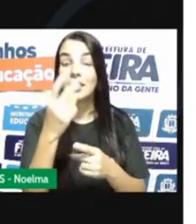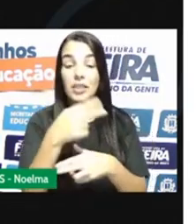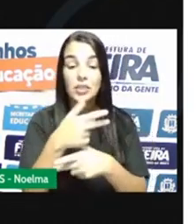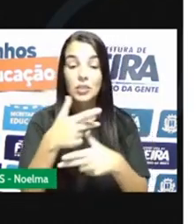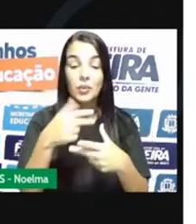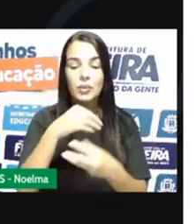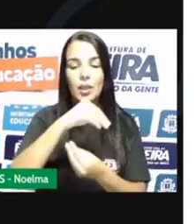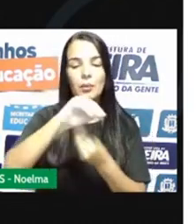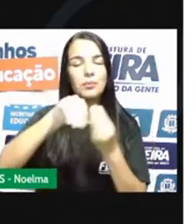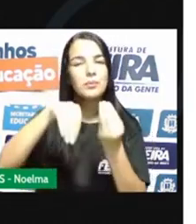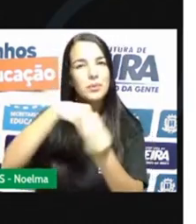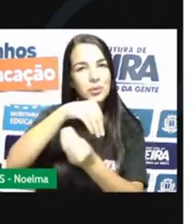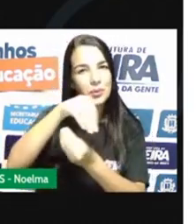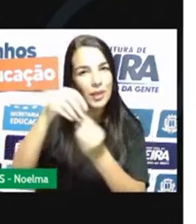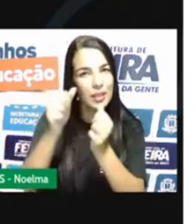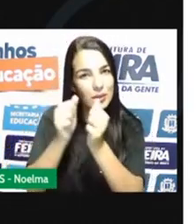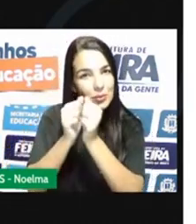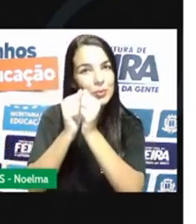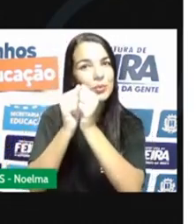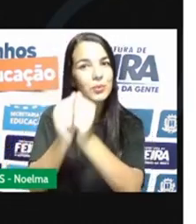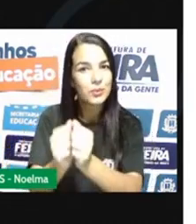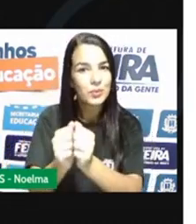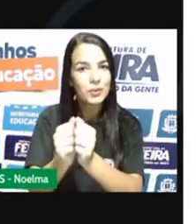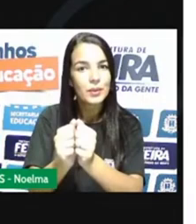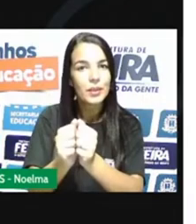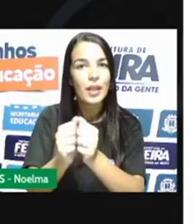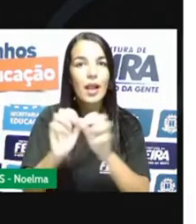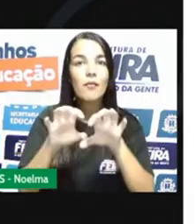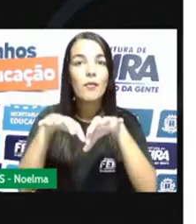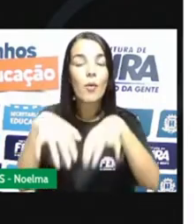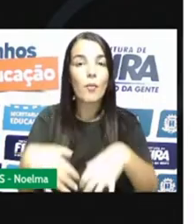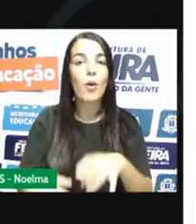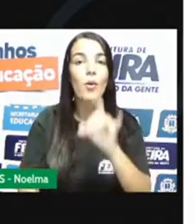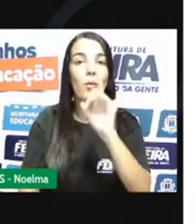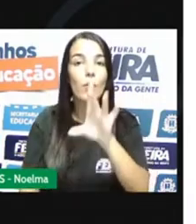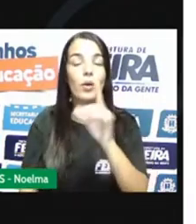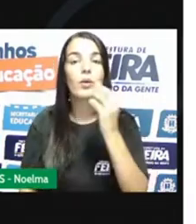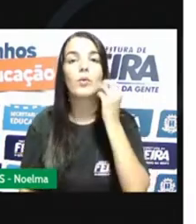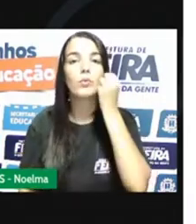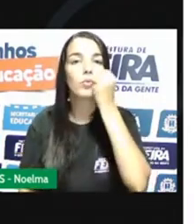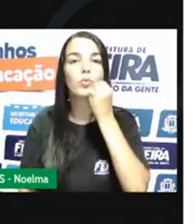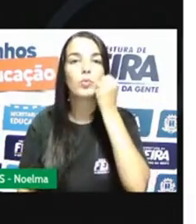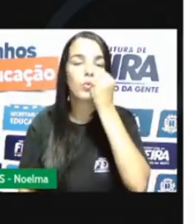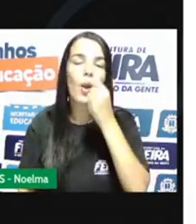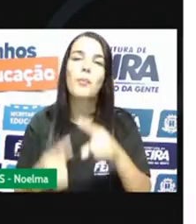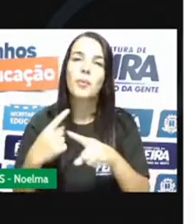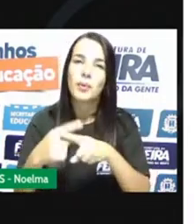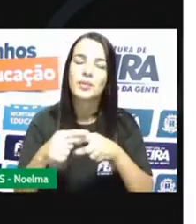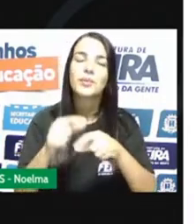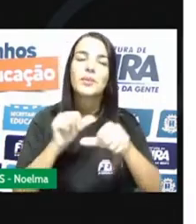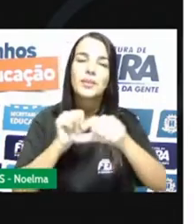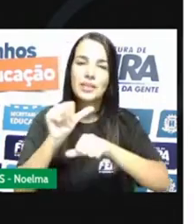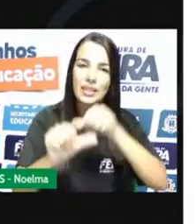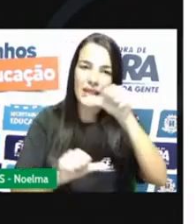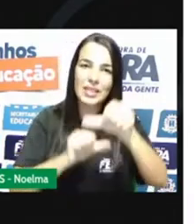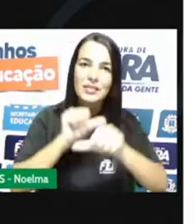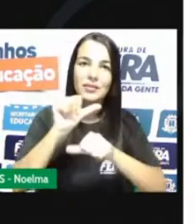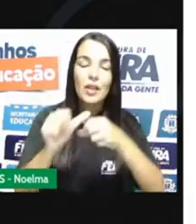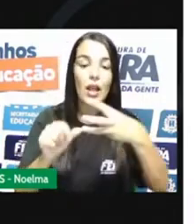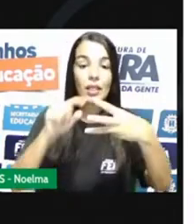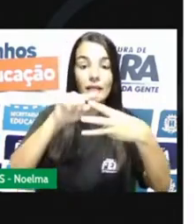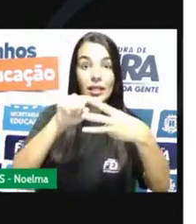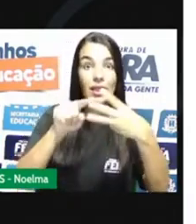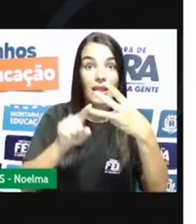juntas formaram uma só, que é o suco. E aí é que acontece a transformação. Três